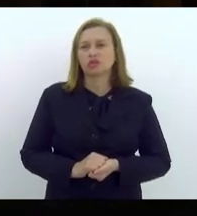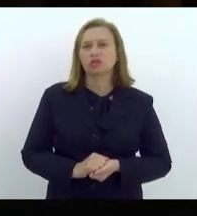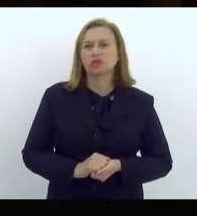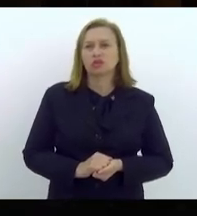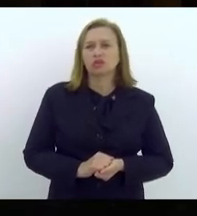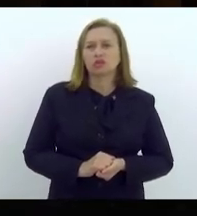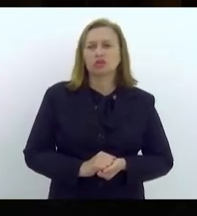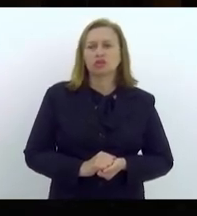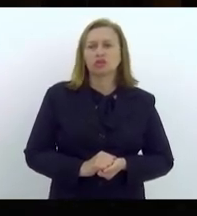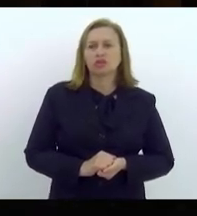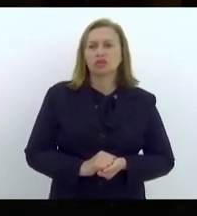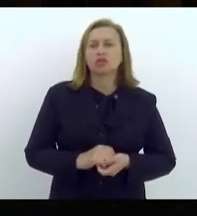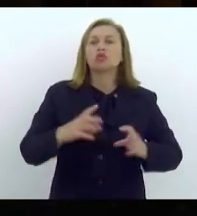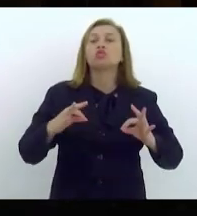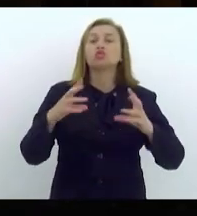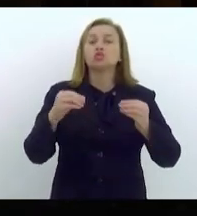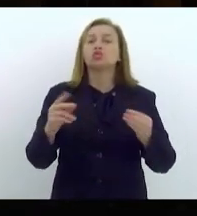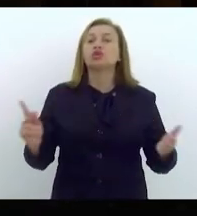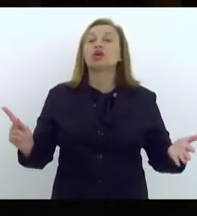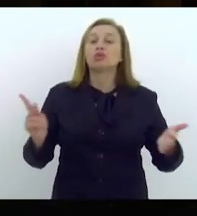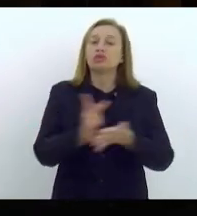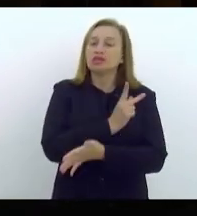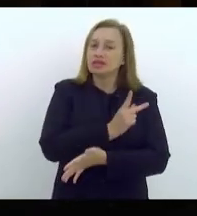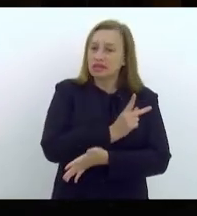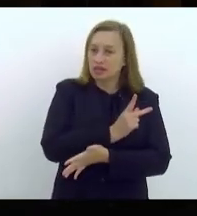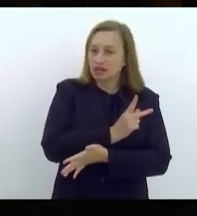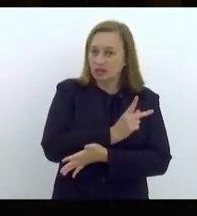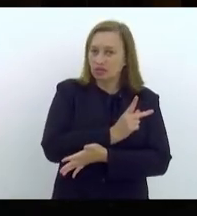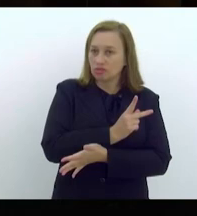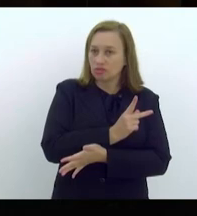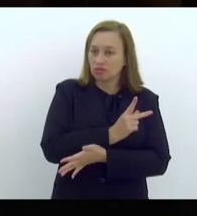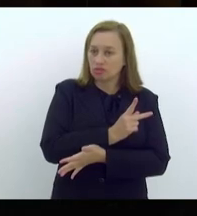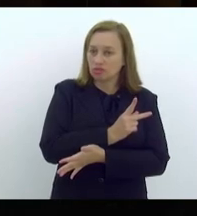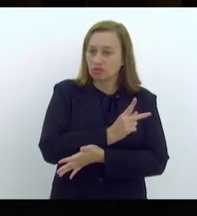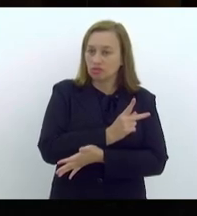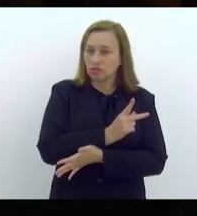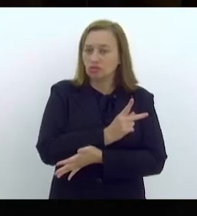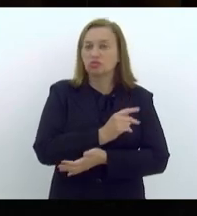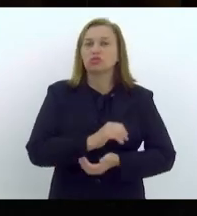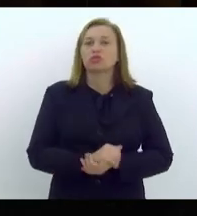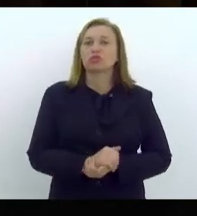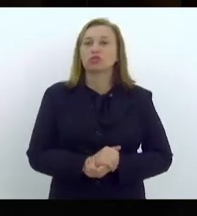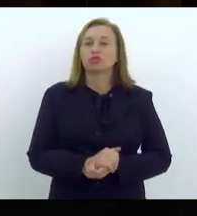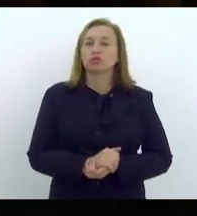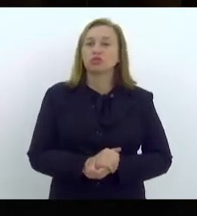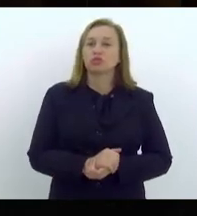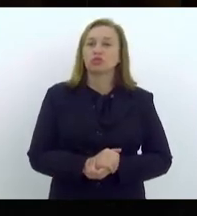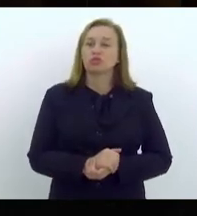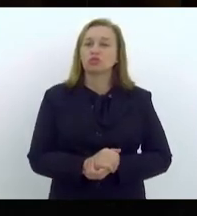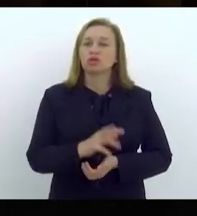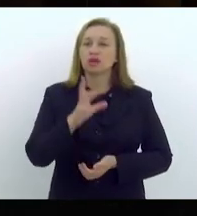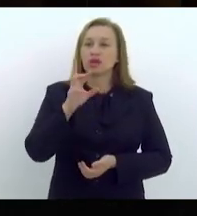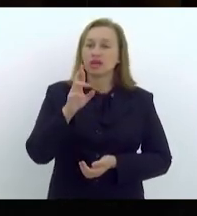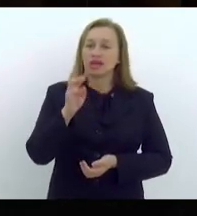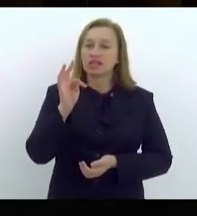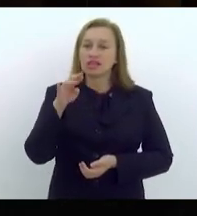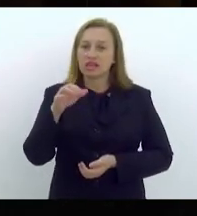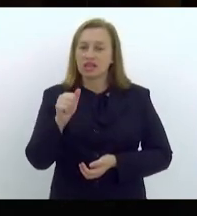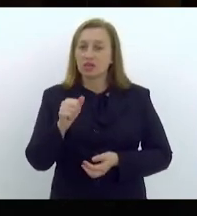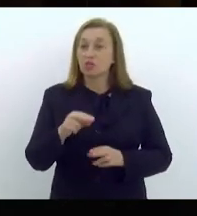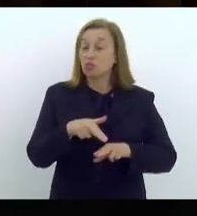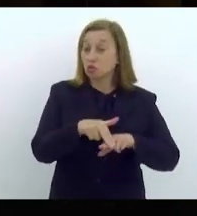que acontecerão com a nossa receita, função da reforma tributária